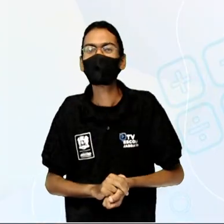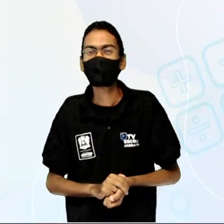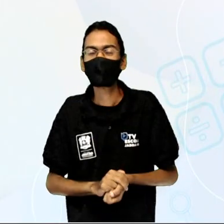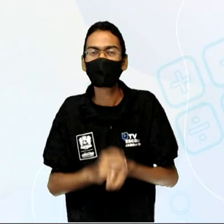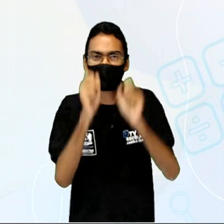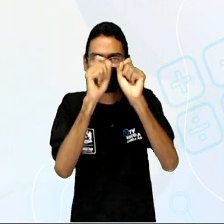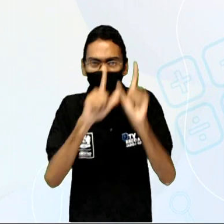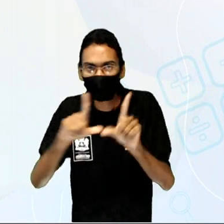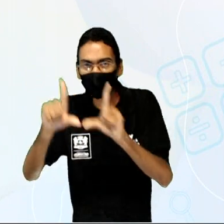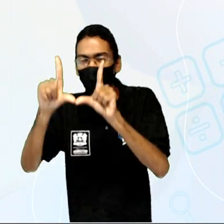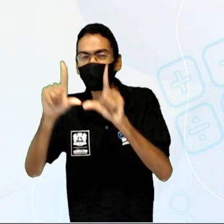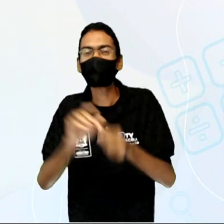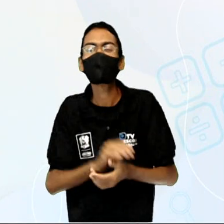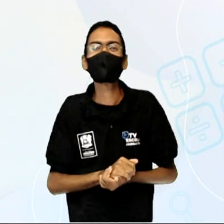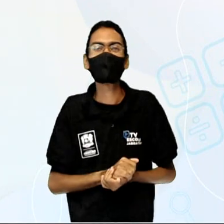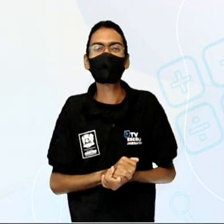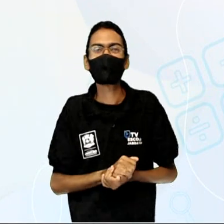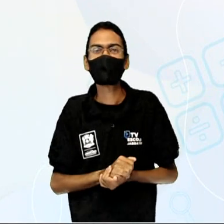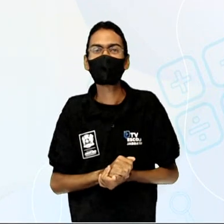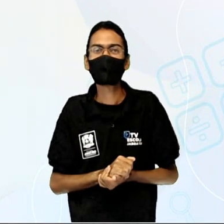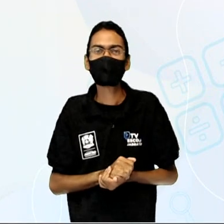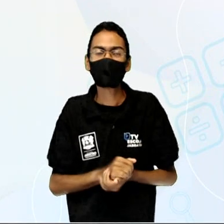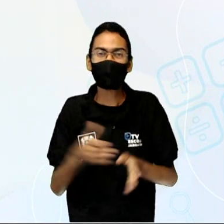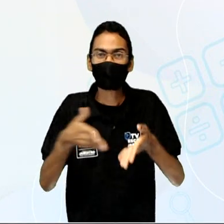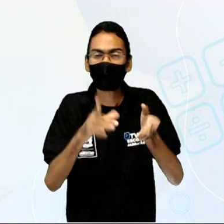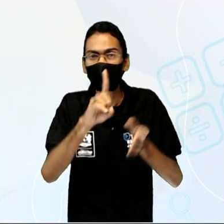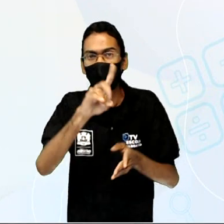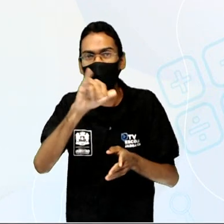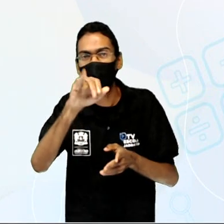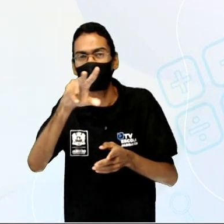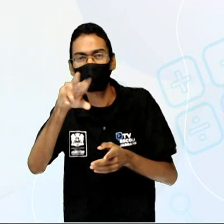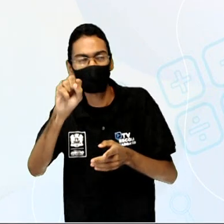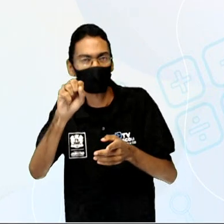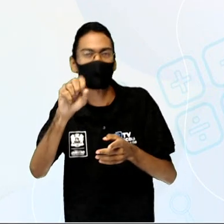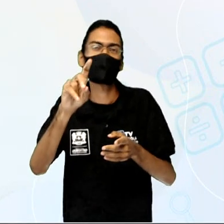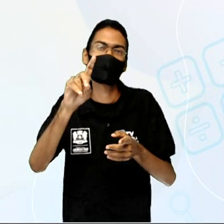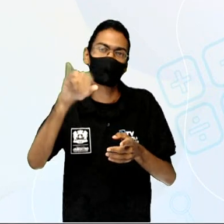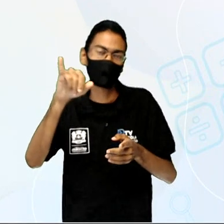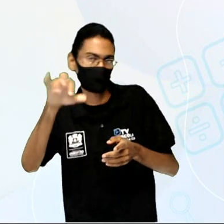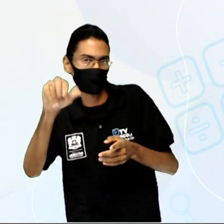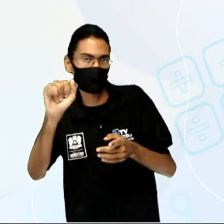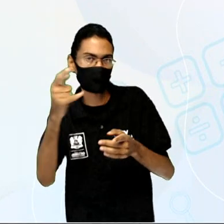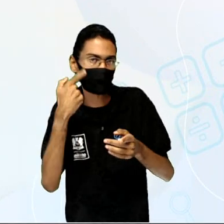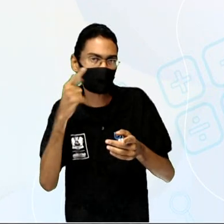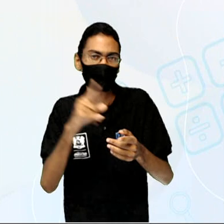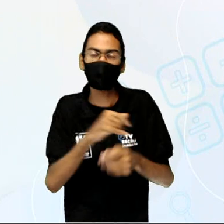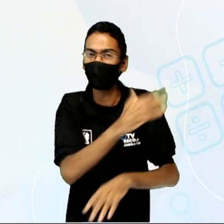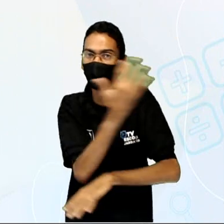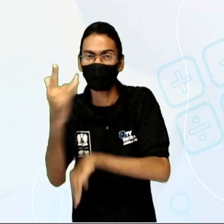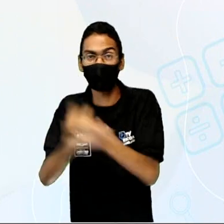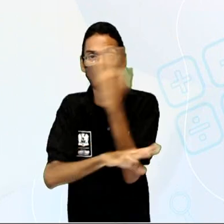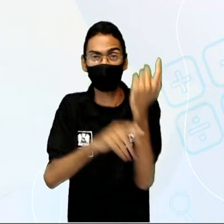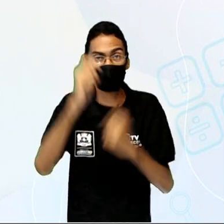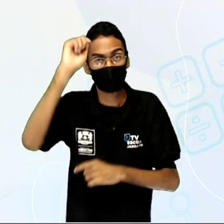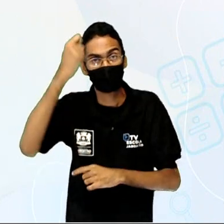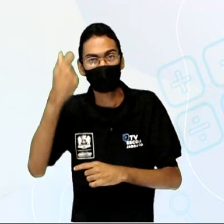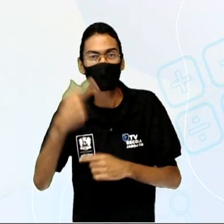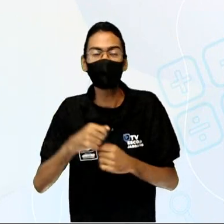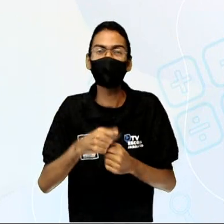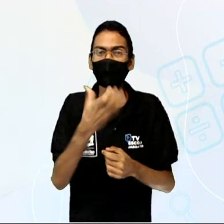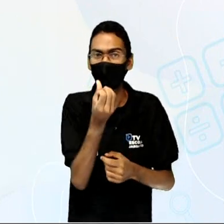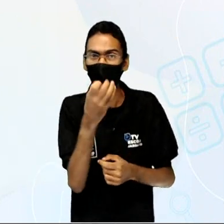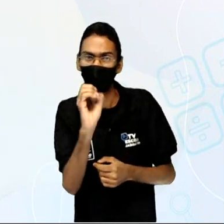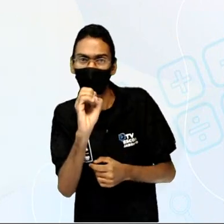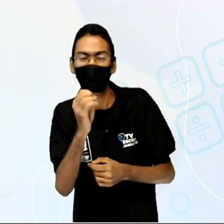slide. Então, o rio Danúbio, ele nasce na região da Floresta Negra, a mais de 60 metros de